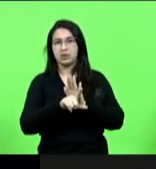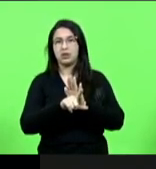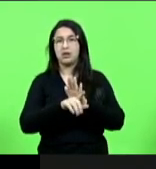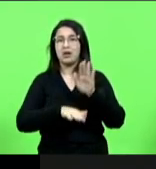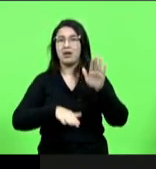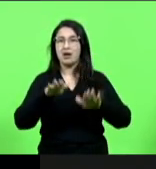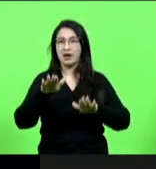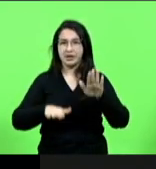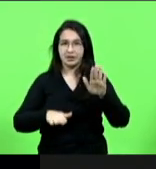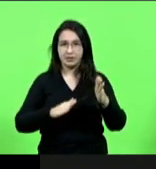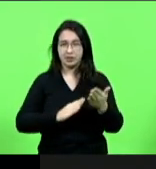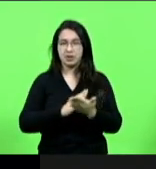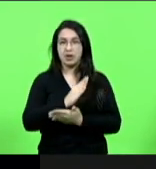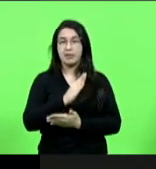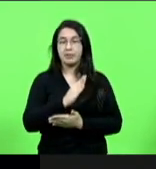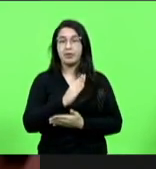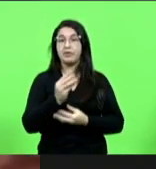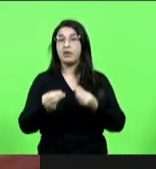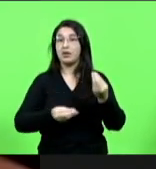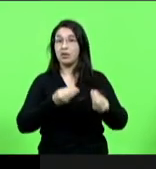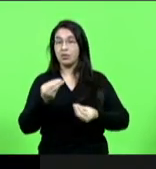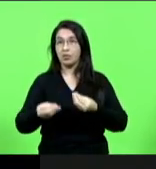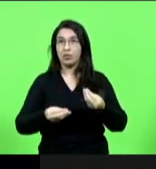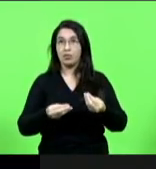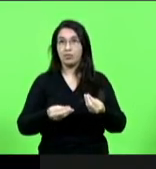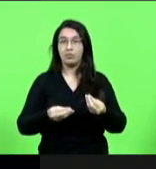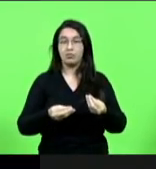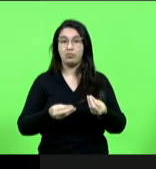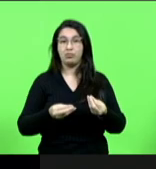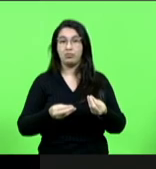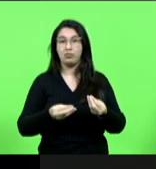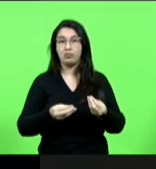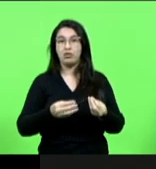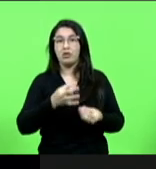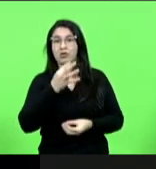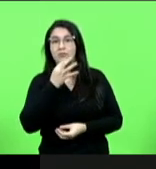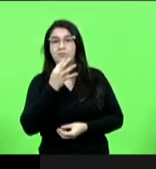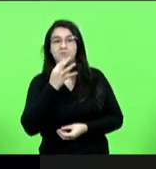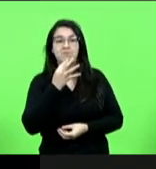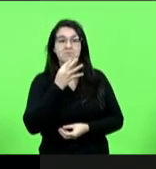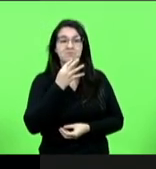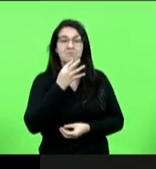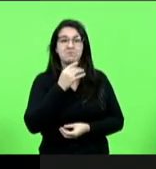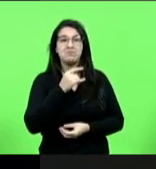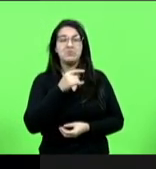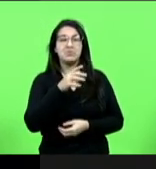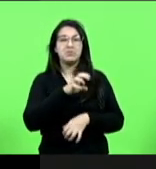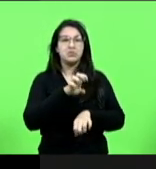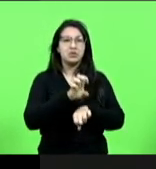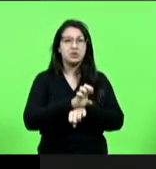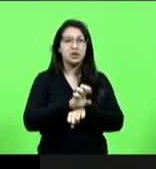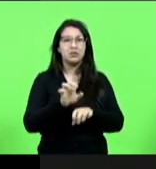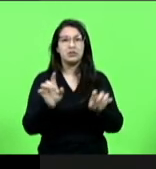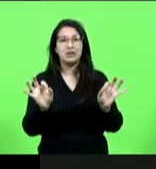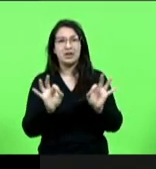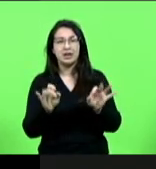aprovadas é sem ter conhecimento do estado da região